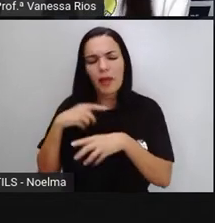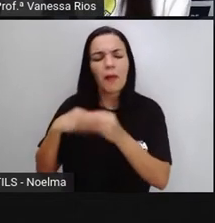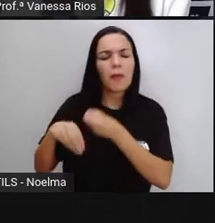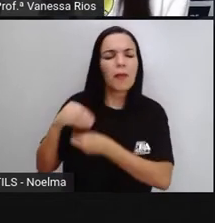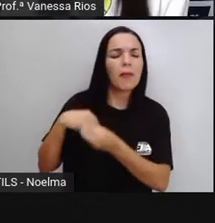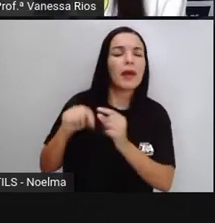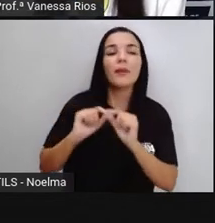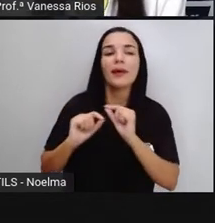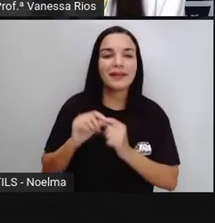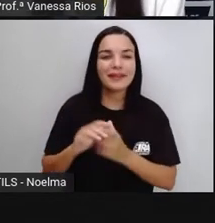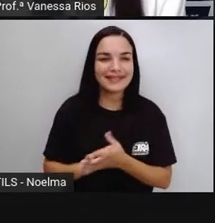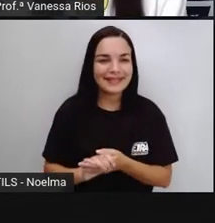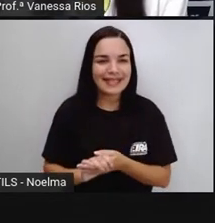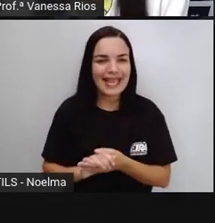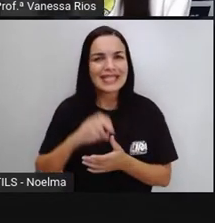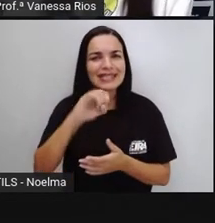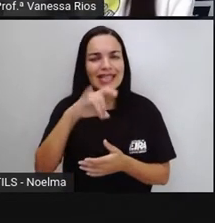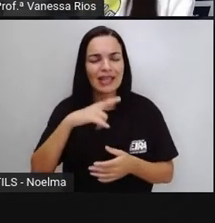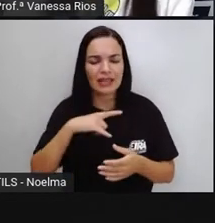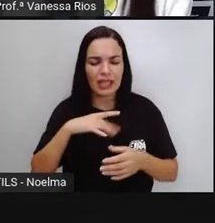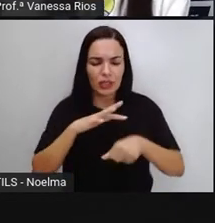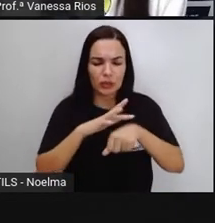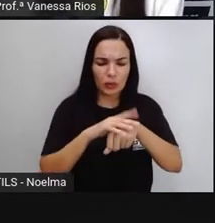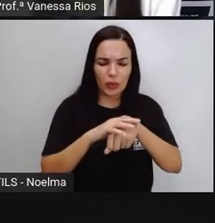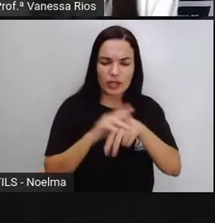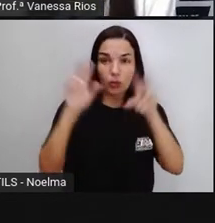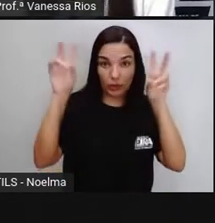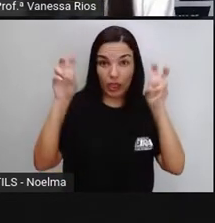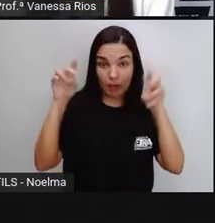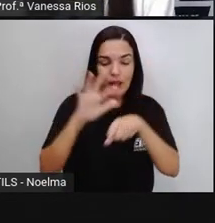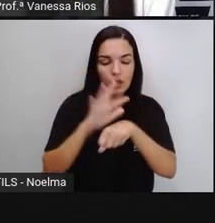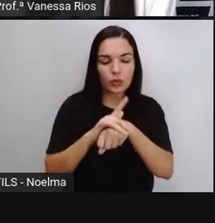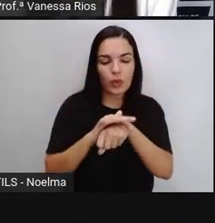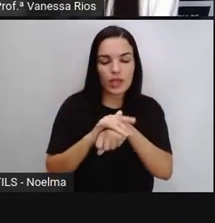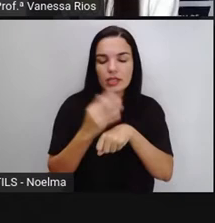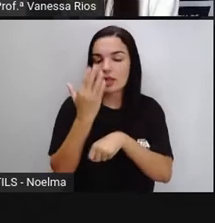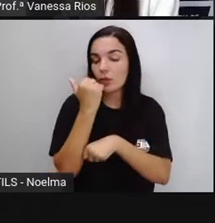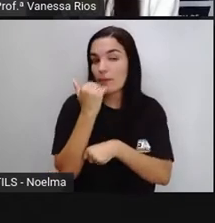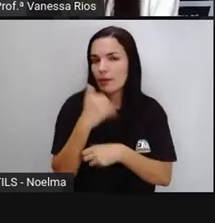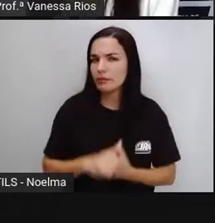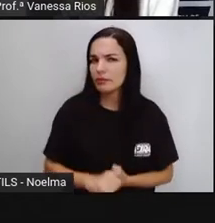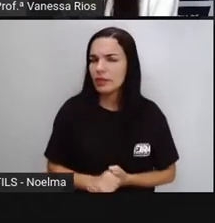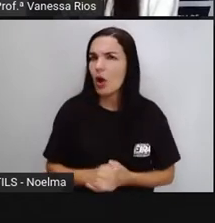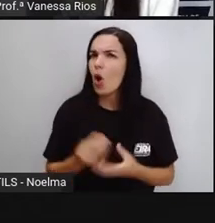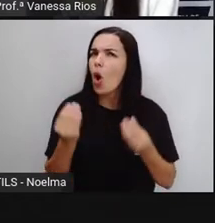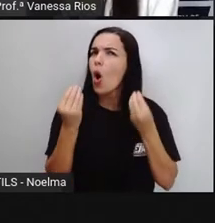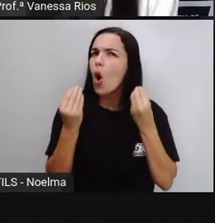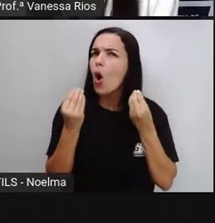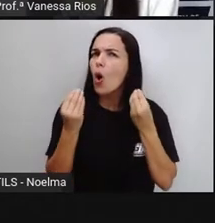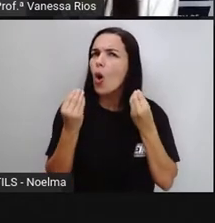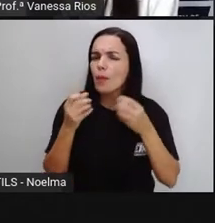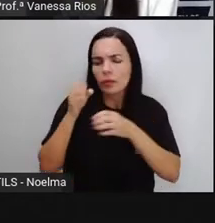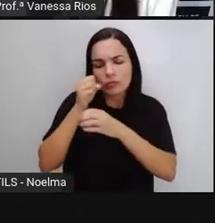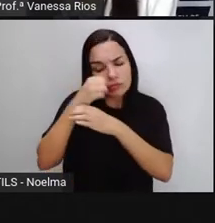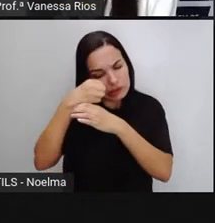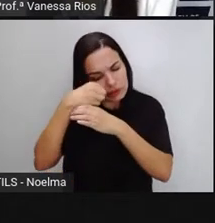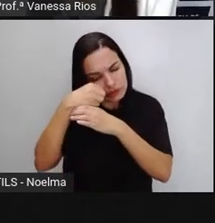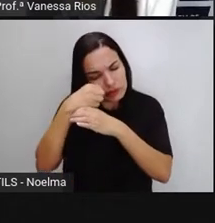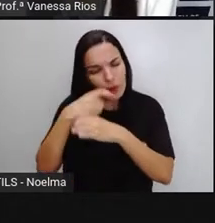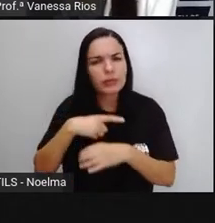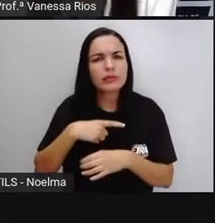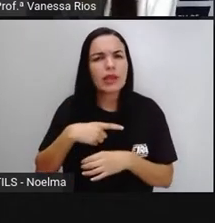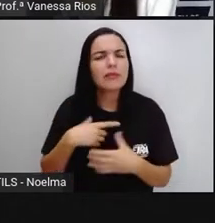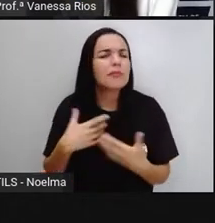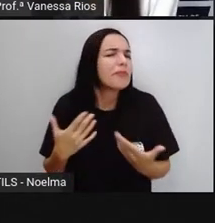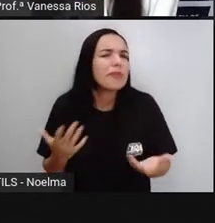Já que a gente vai falar de doenças transmitidas por alimentos. Onde é que o microscópio entra aí na história?